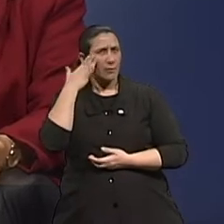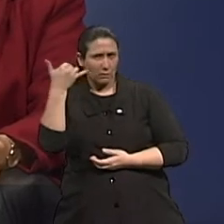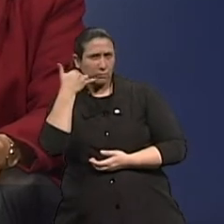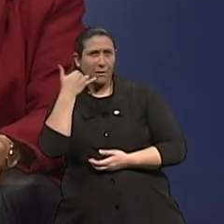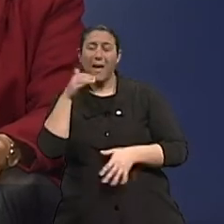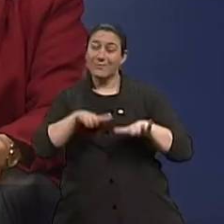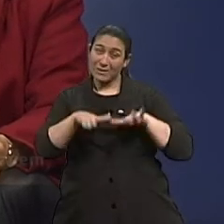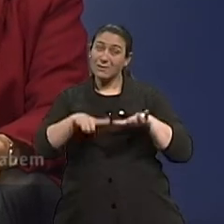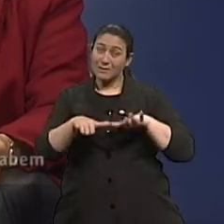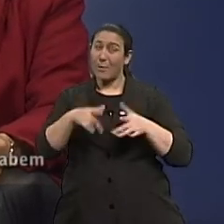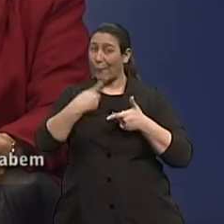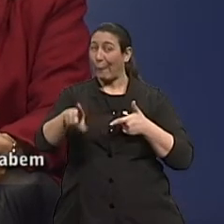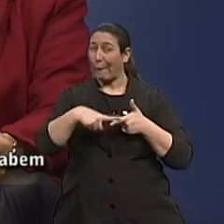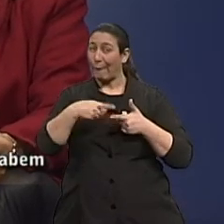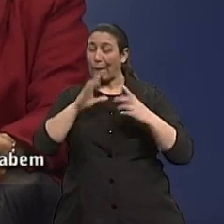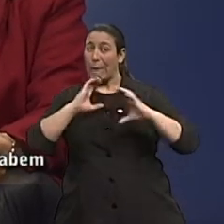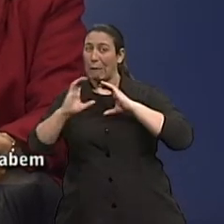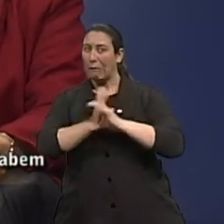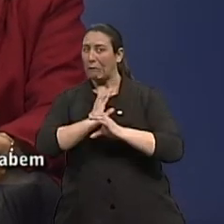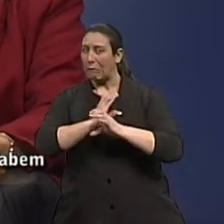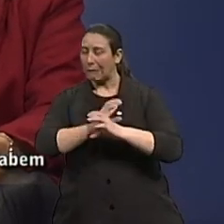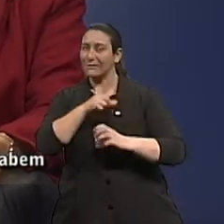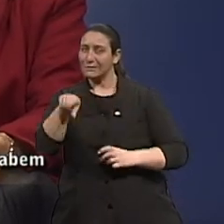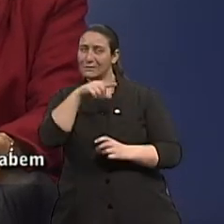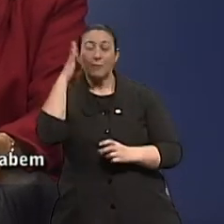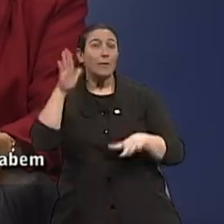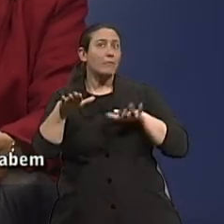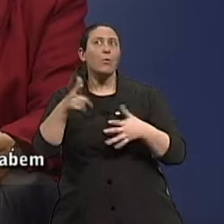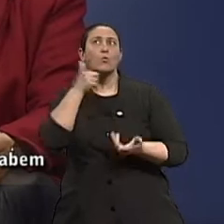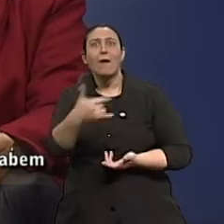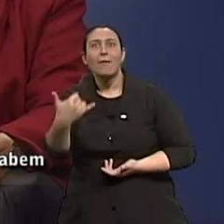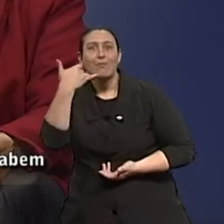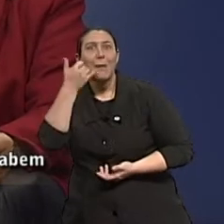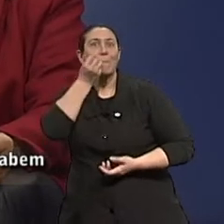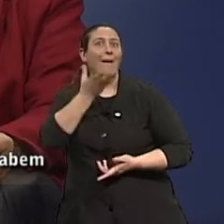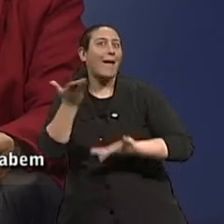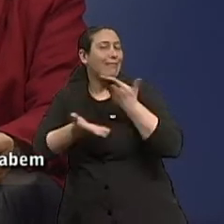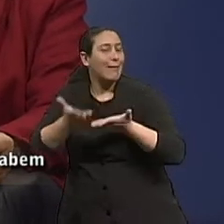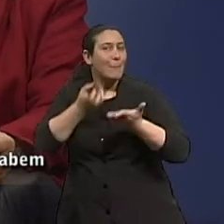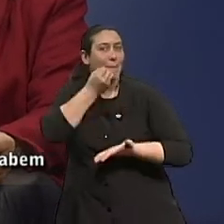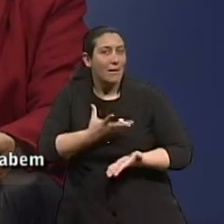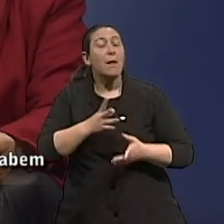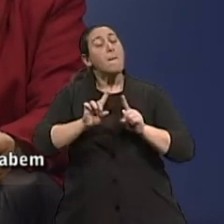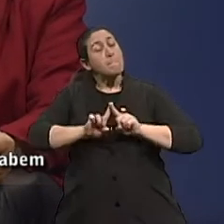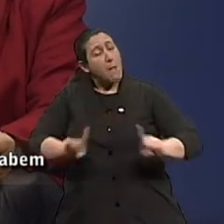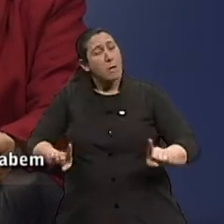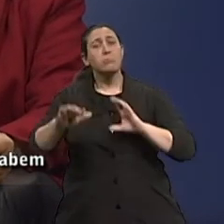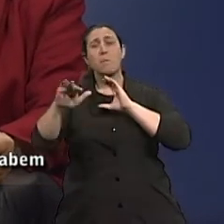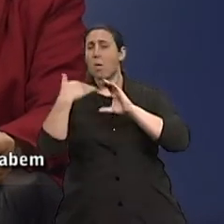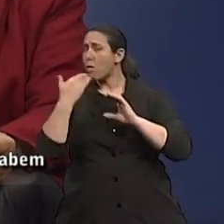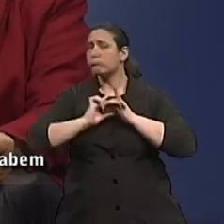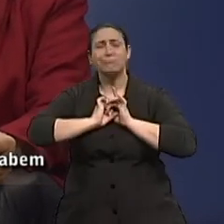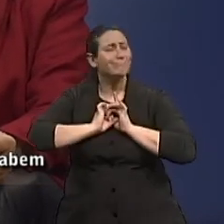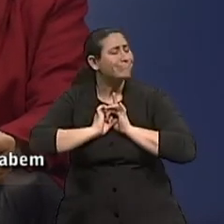às vezes, é o pior meio de comunicação, né? Porque a gente, às vezes, não tem condições de atender tão bem quanto vocês gostariam. Mas o nosso e-mail está